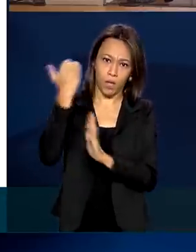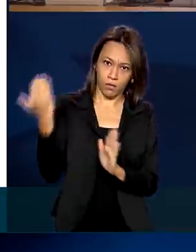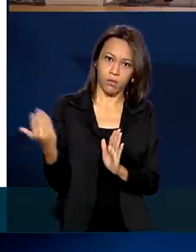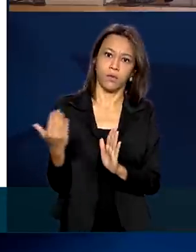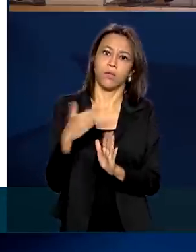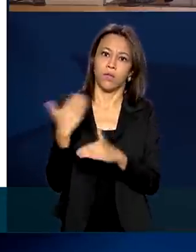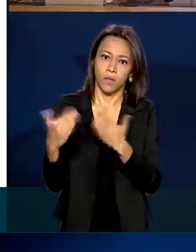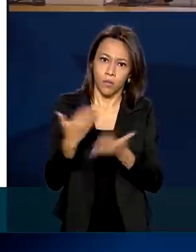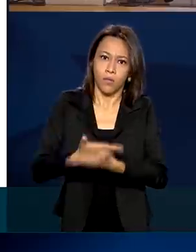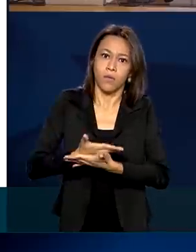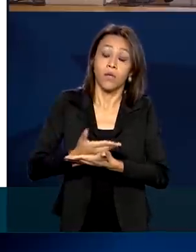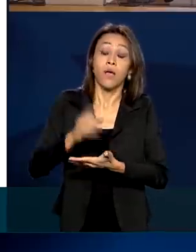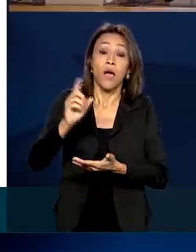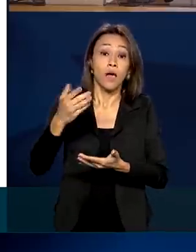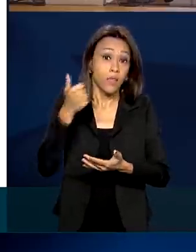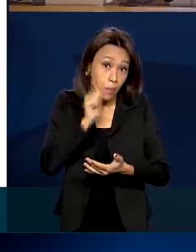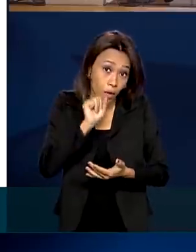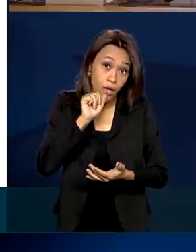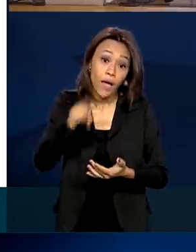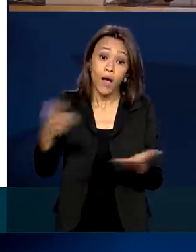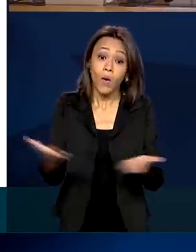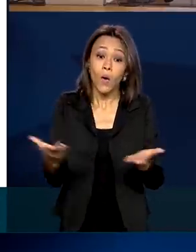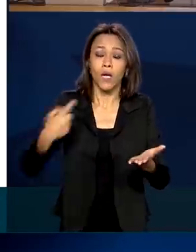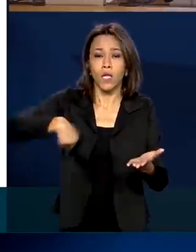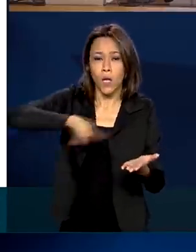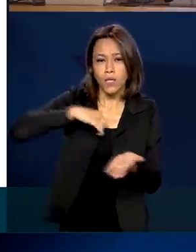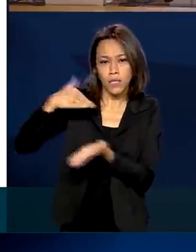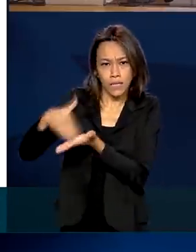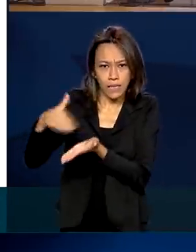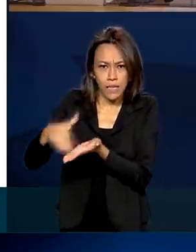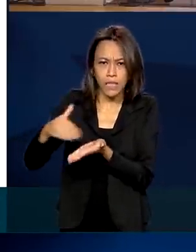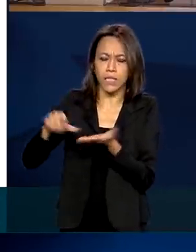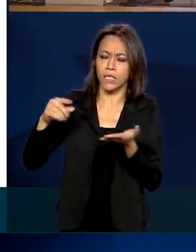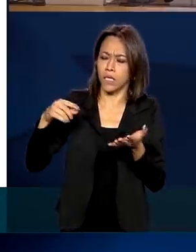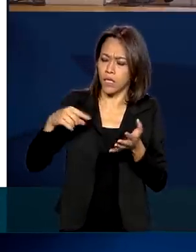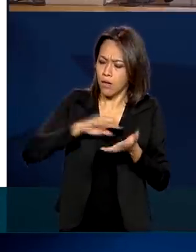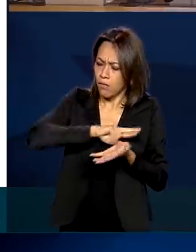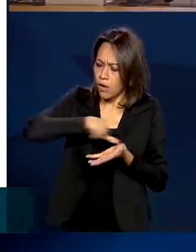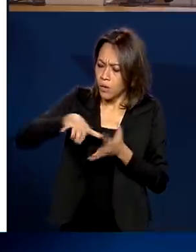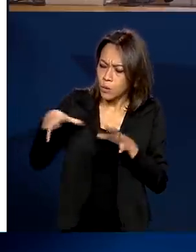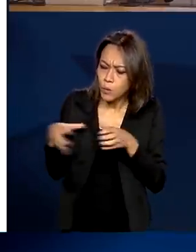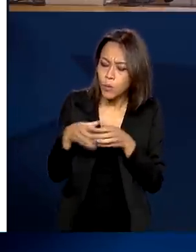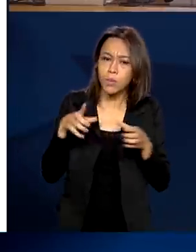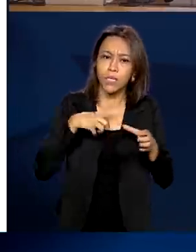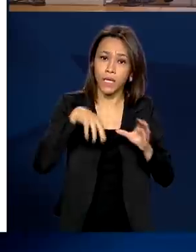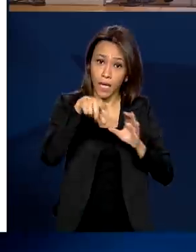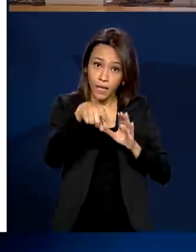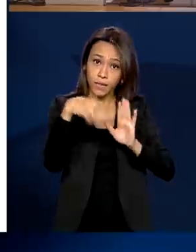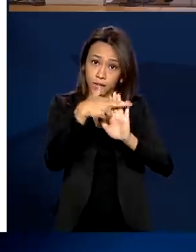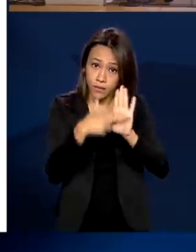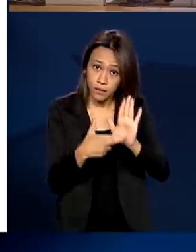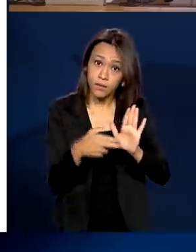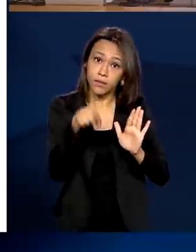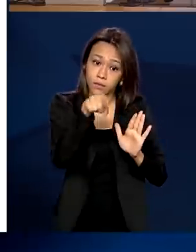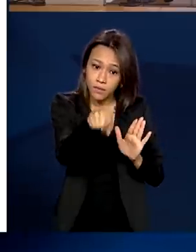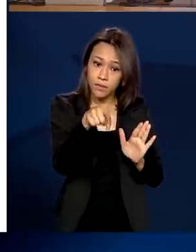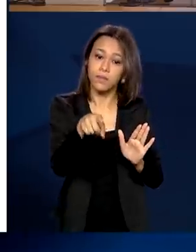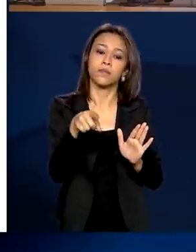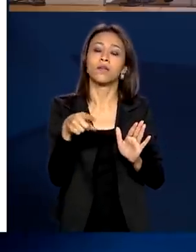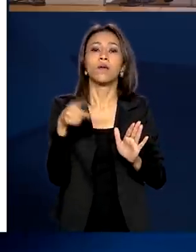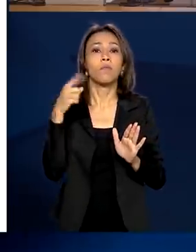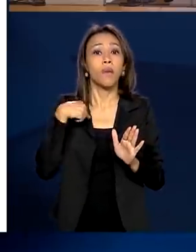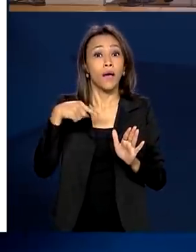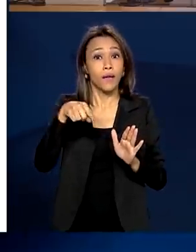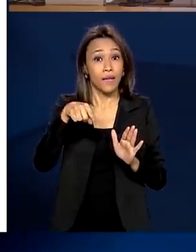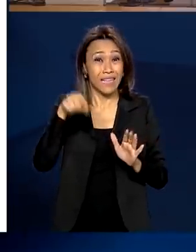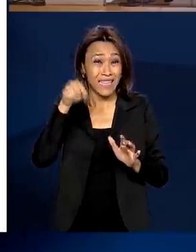Pazuello, do secretário Elcio, da nossa secretaria, eles têm como a resolução, pelo menos a mitigação desse problema,